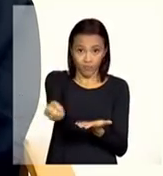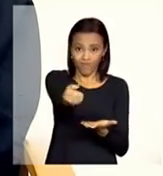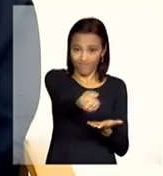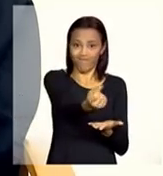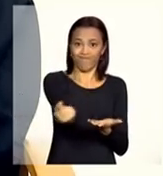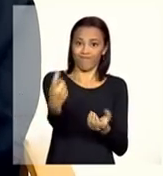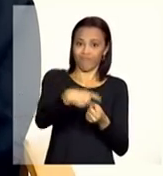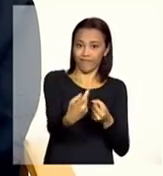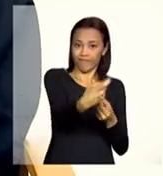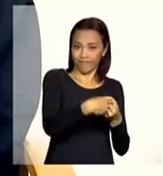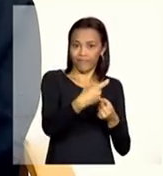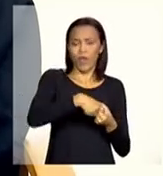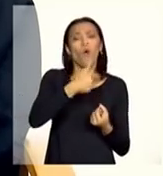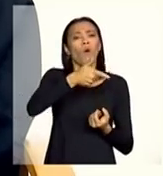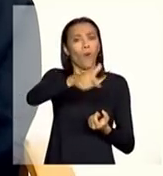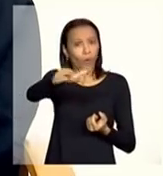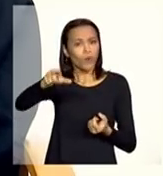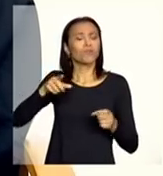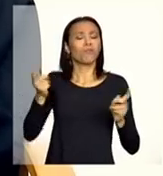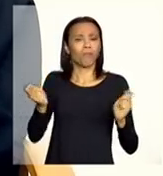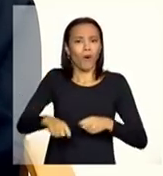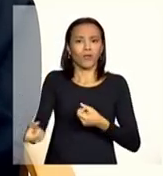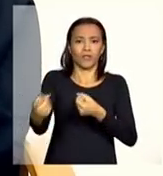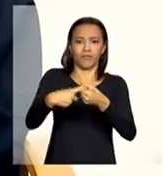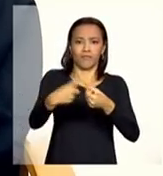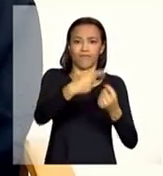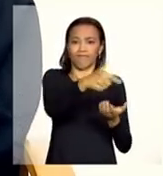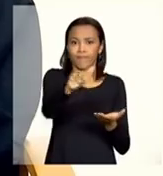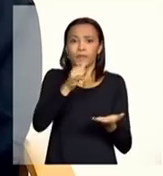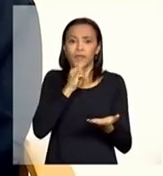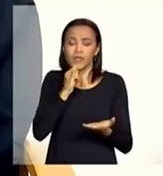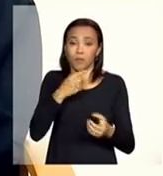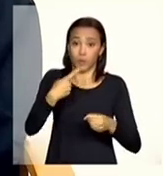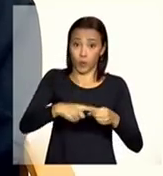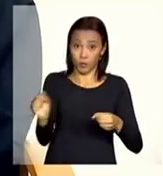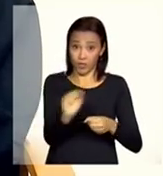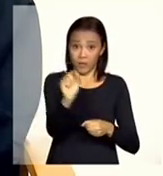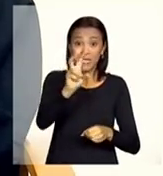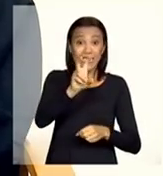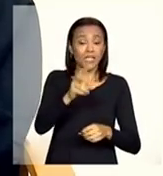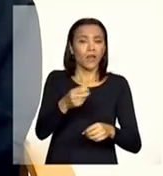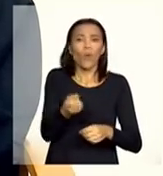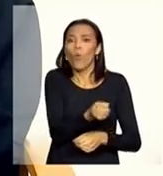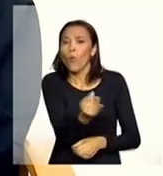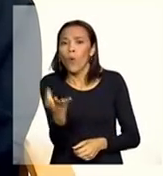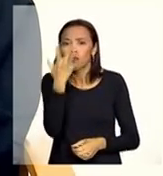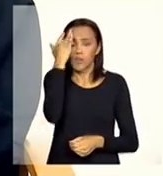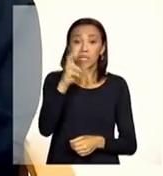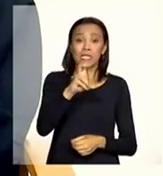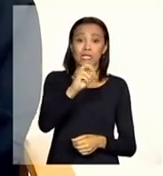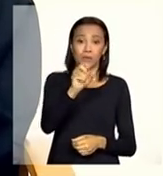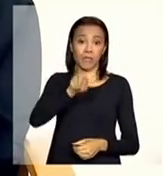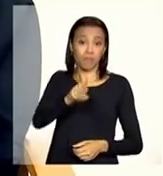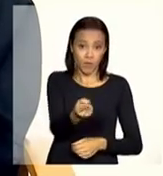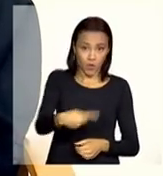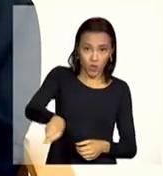fazer adesão do cofinanciamento federal municípios a partir de 50 mil habitantes poderão fazer